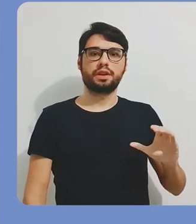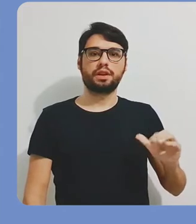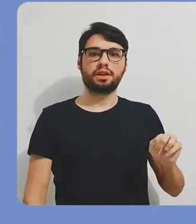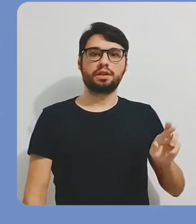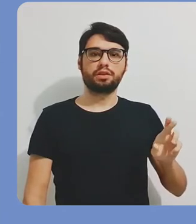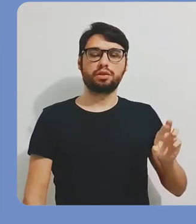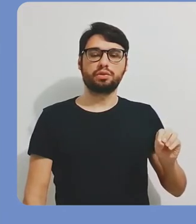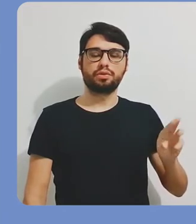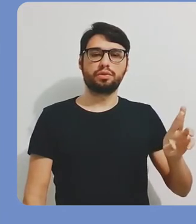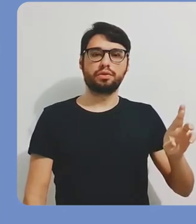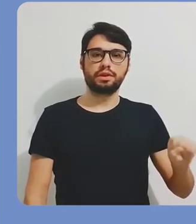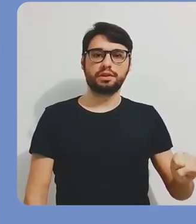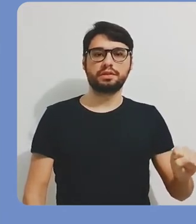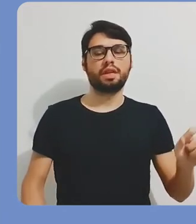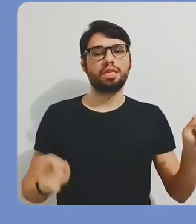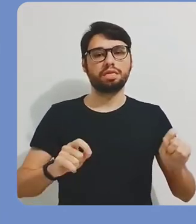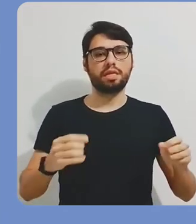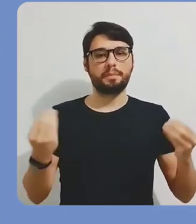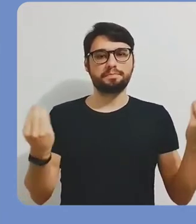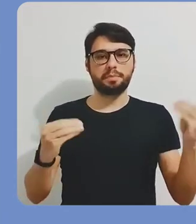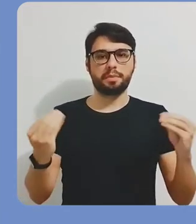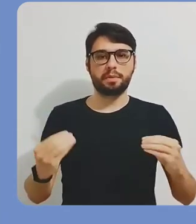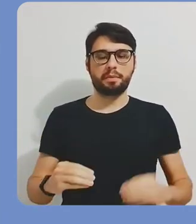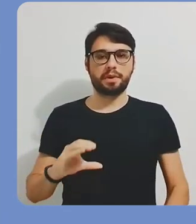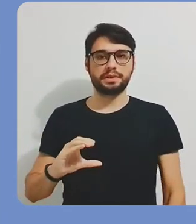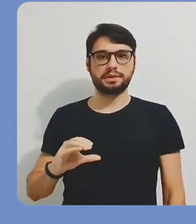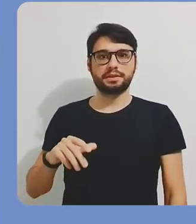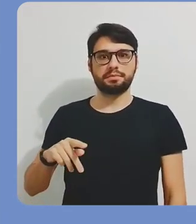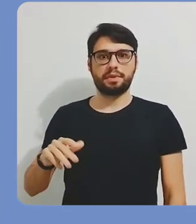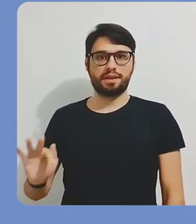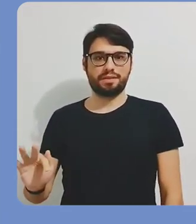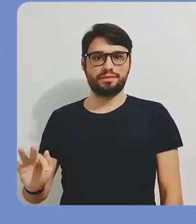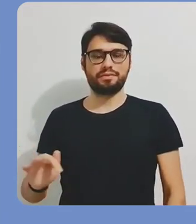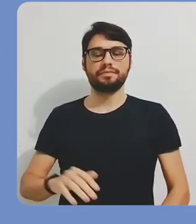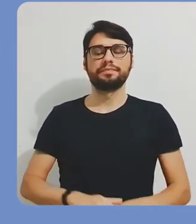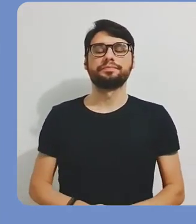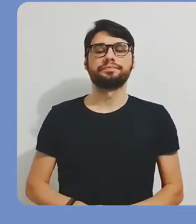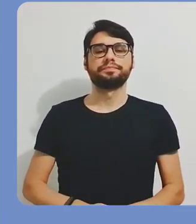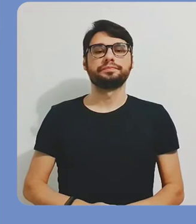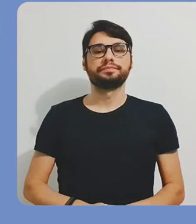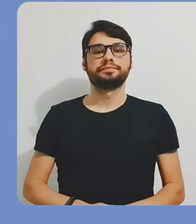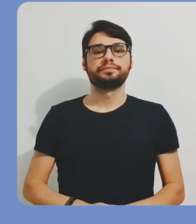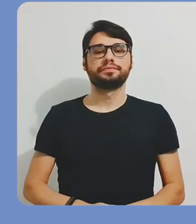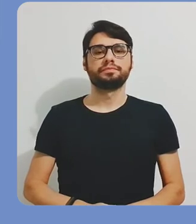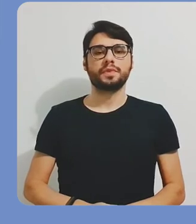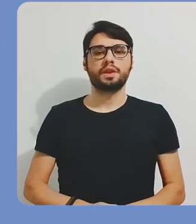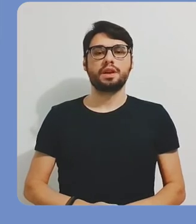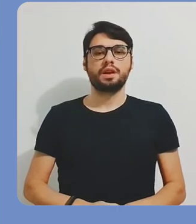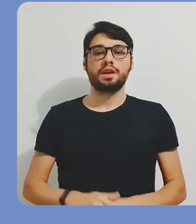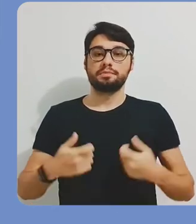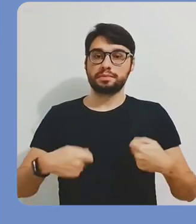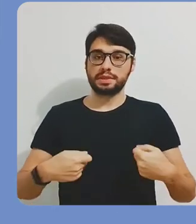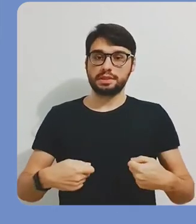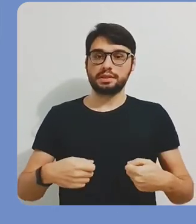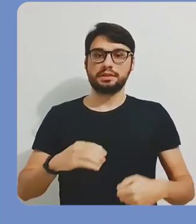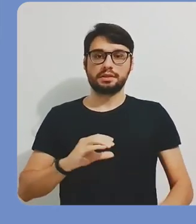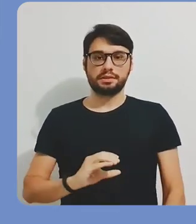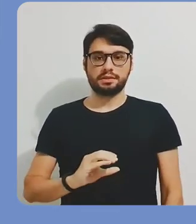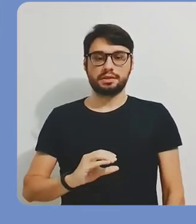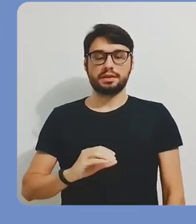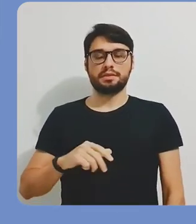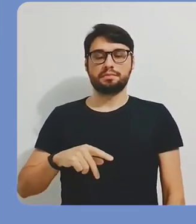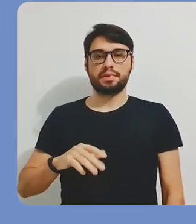dentro do Mudo. E aqui no campo Identificadores, você vai colocar todos os CPFs de todos os